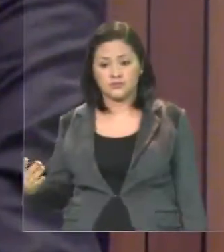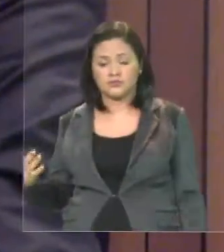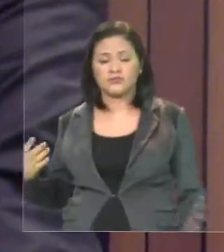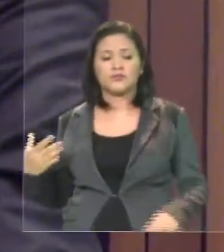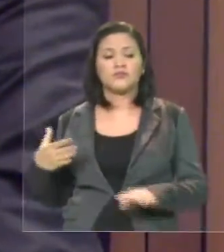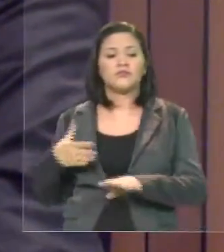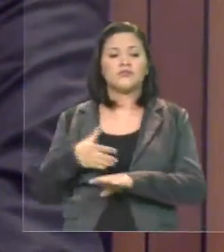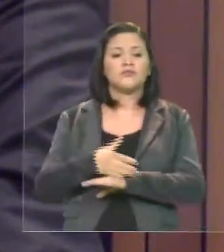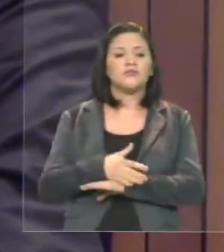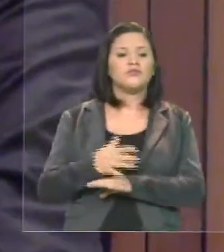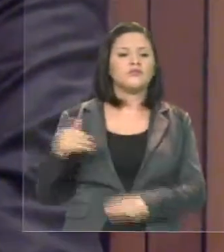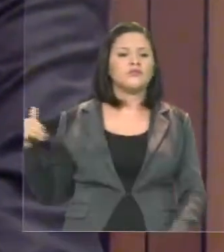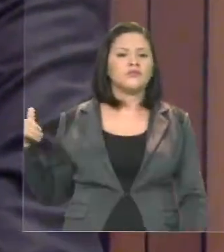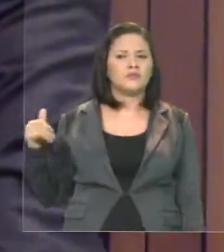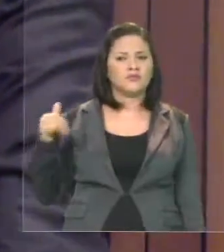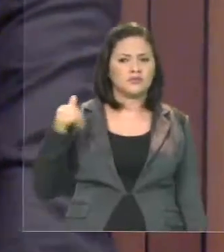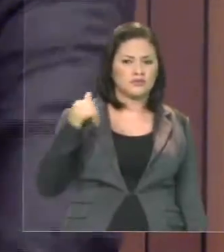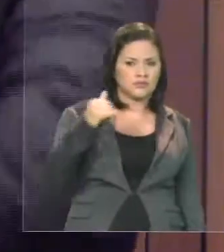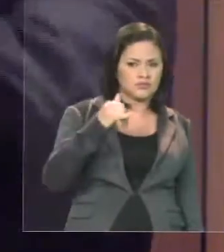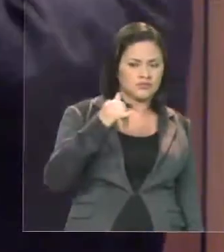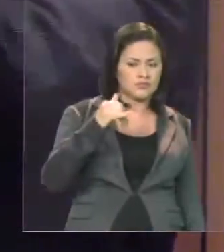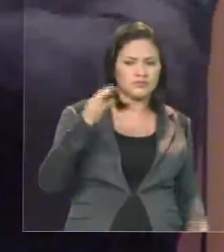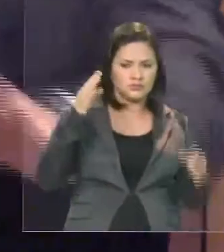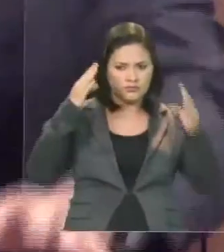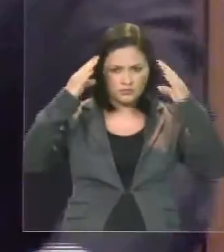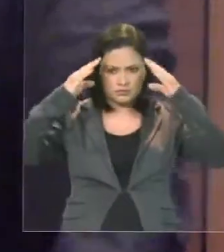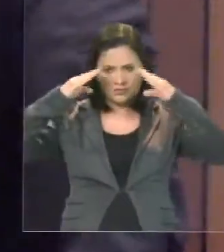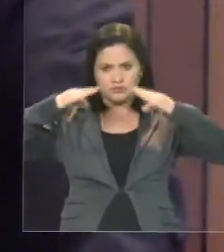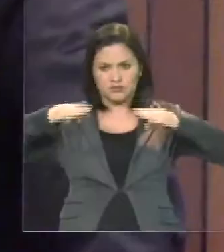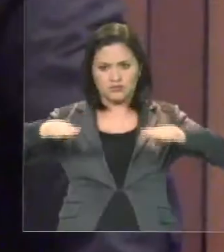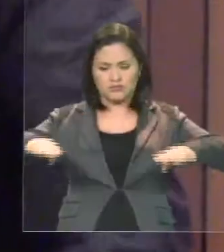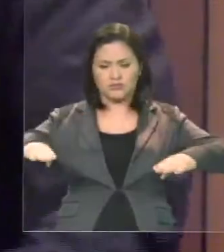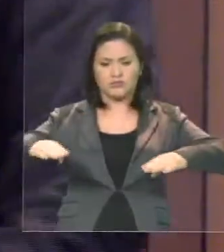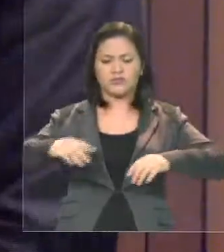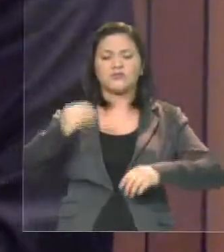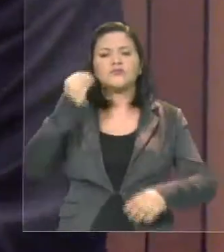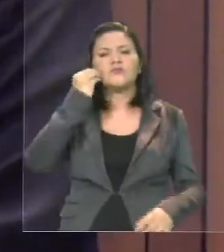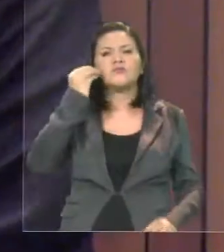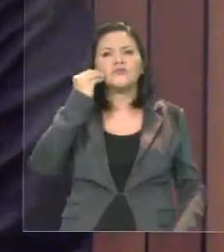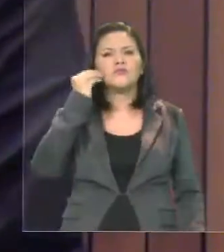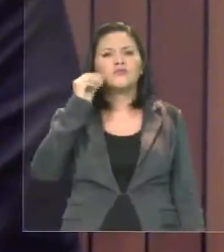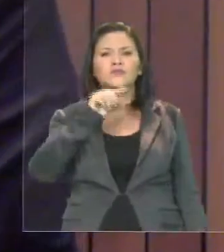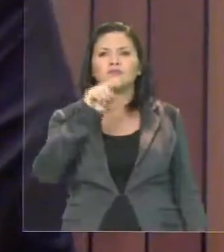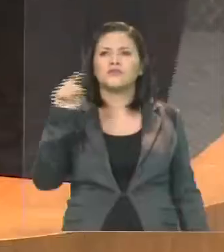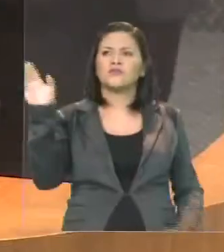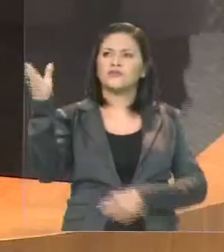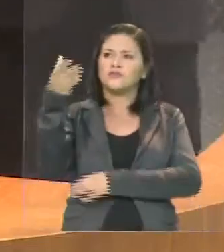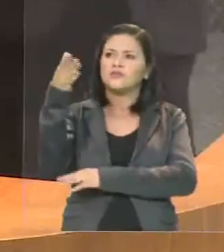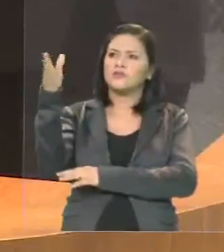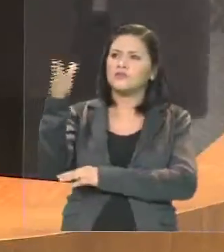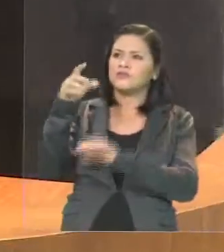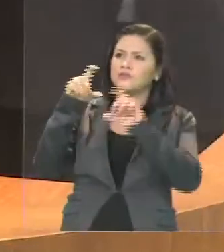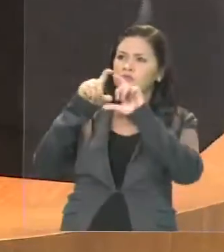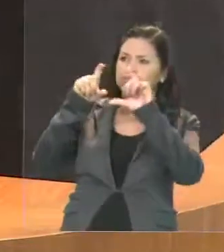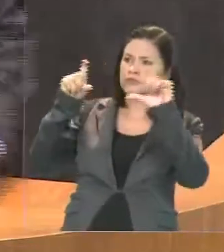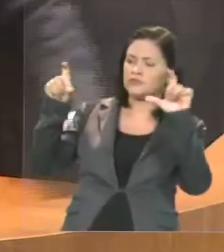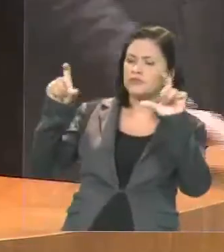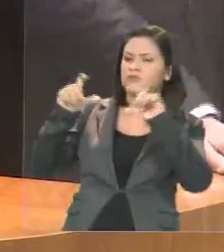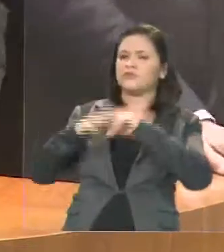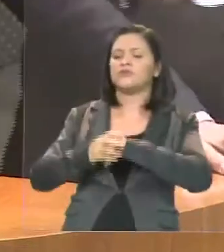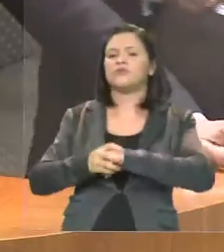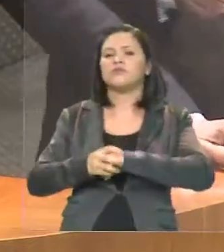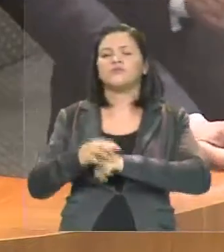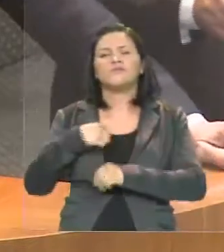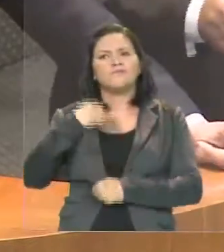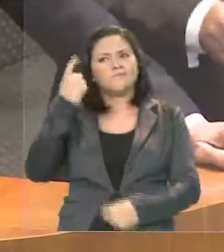avião, do aeroporto, eu vi bandeiras, faixas e confesso que eu pensei, Edvaldo Holanda,